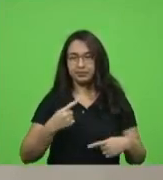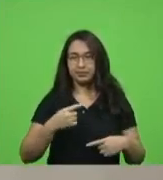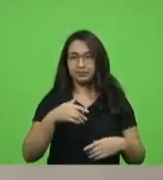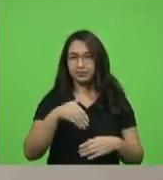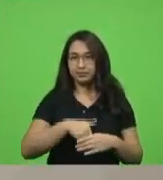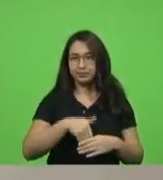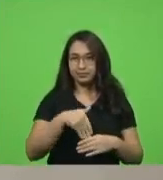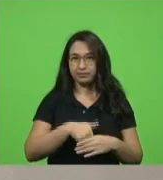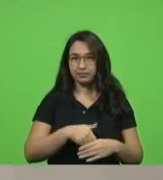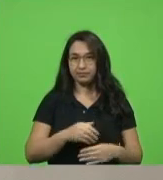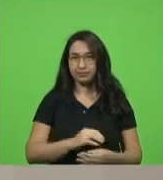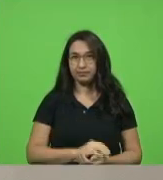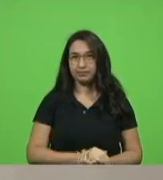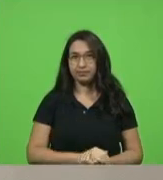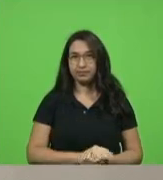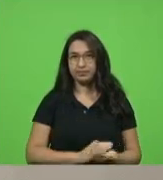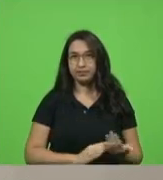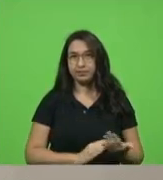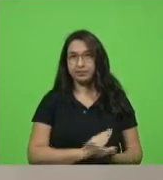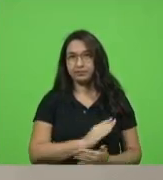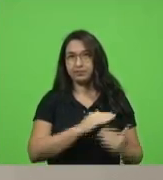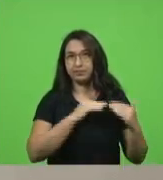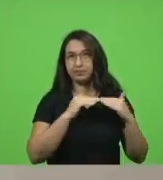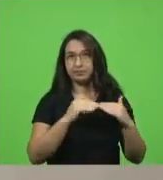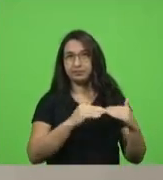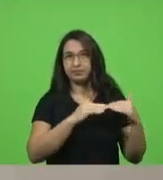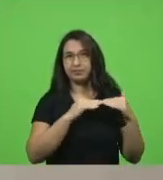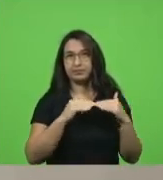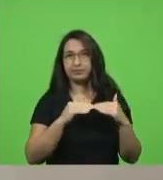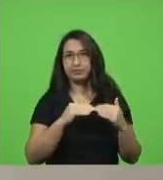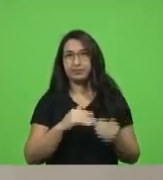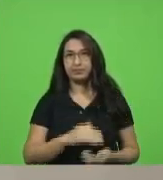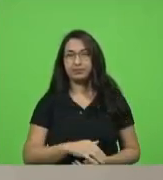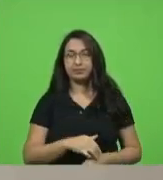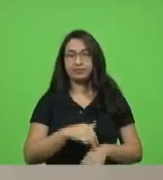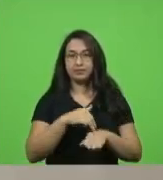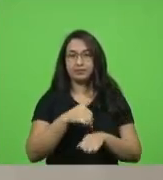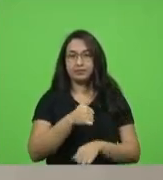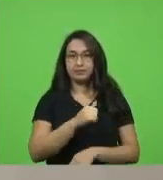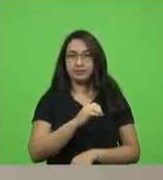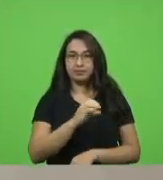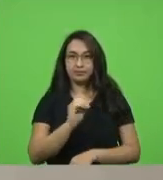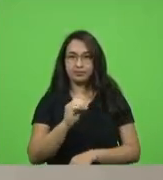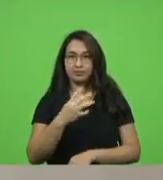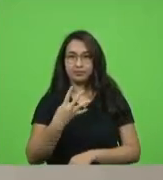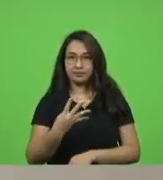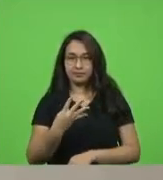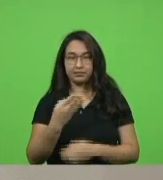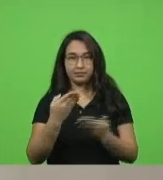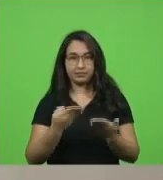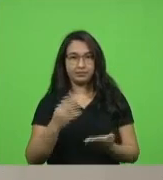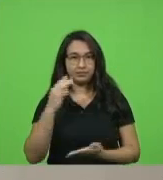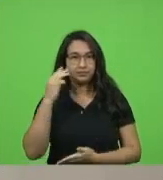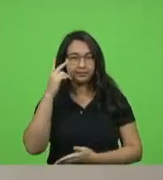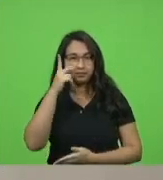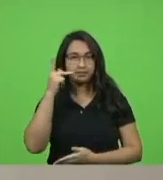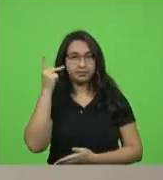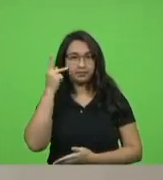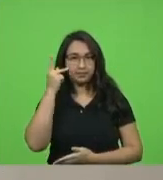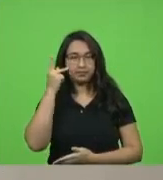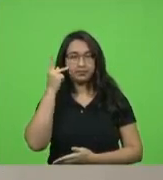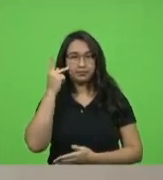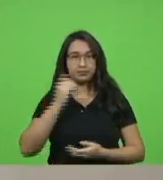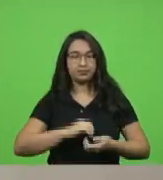deputados que aprovam permaneçam como se encontram aprovado por unanimidade moção 104 autor deputado Paulinha cumprimentando os policiais